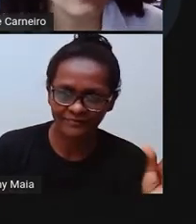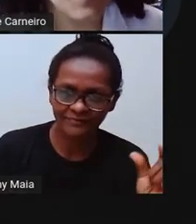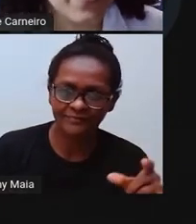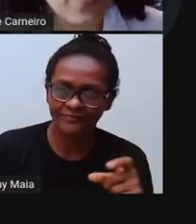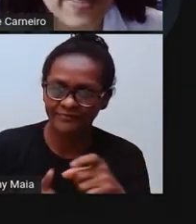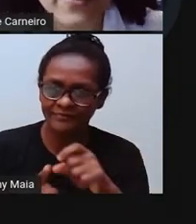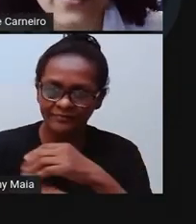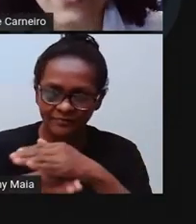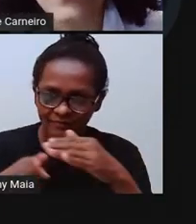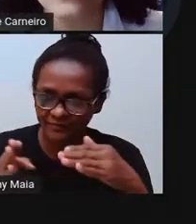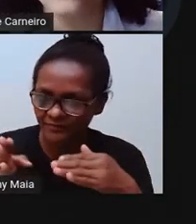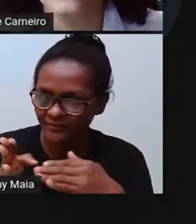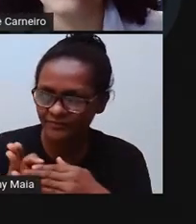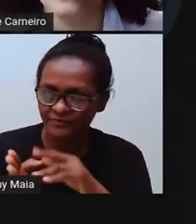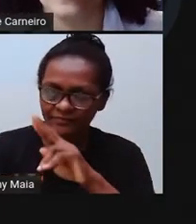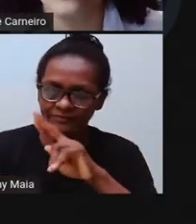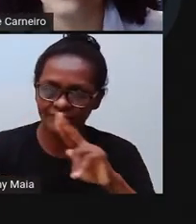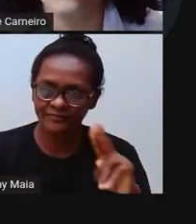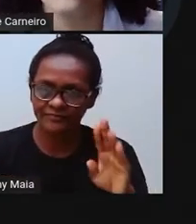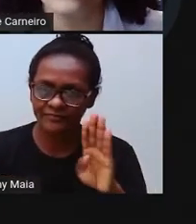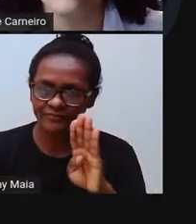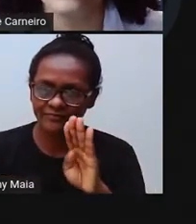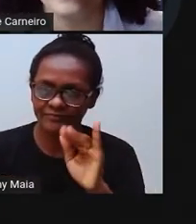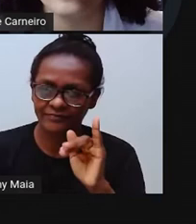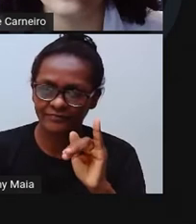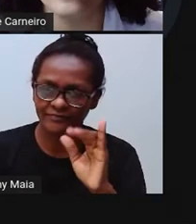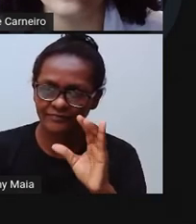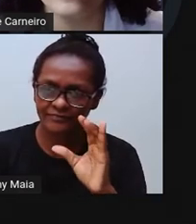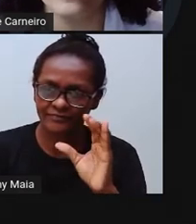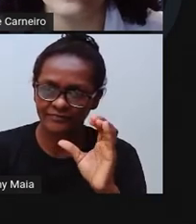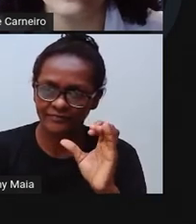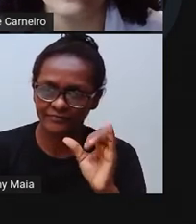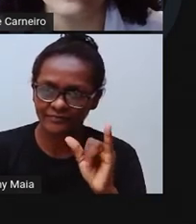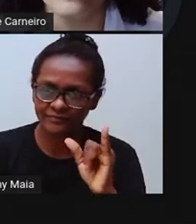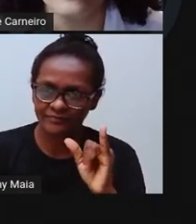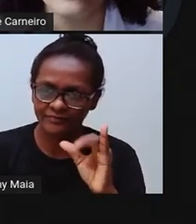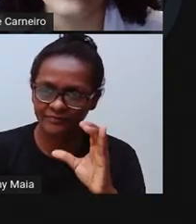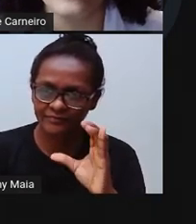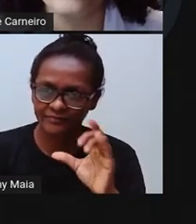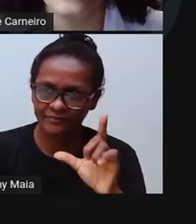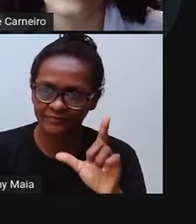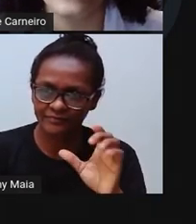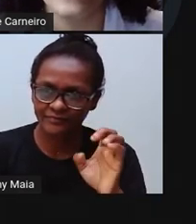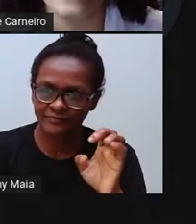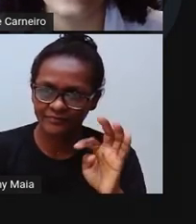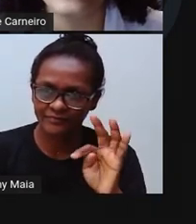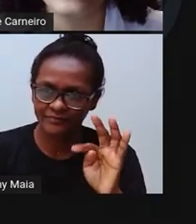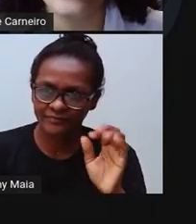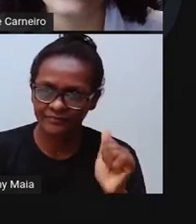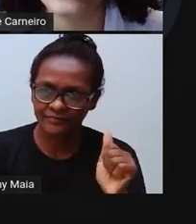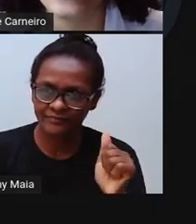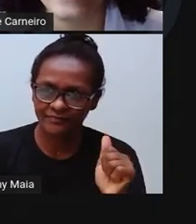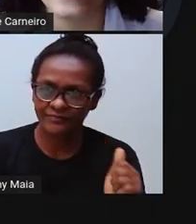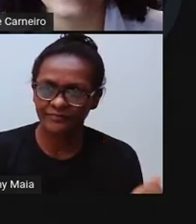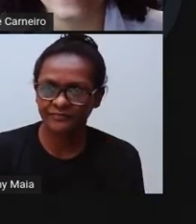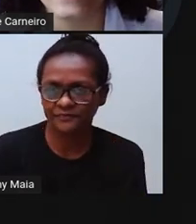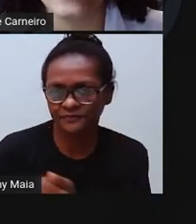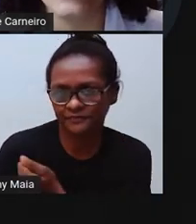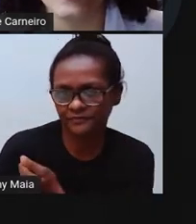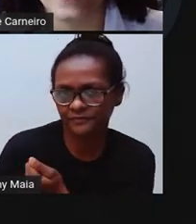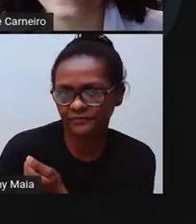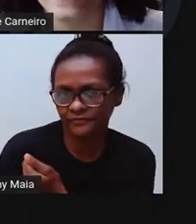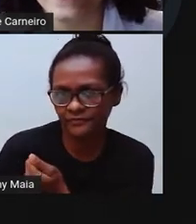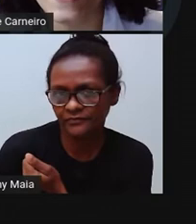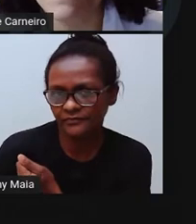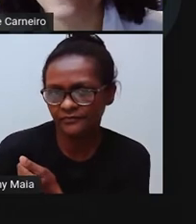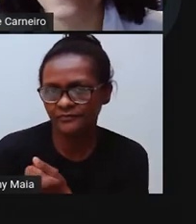pro brinquedo número 4? Vamos lá, ó. Vou levantar aqui. Que brinquedo é esse? Eu tenho certeza aí que tem